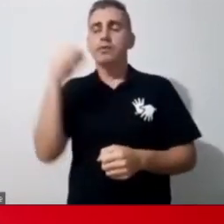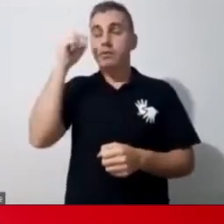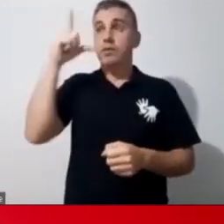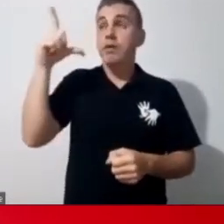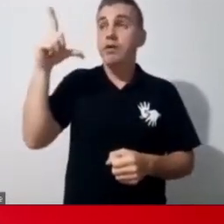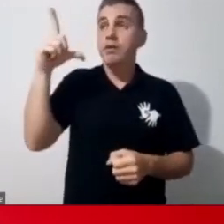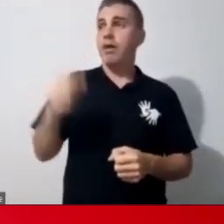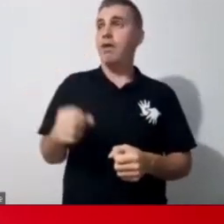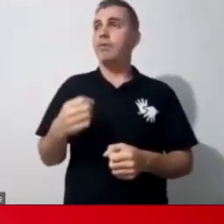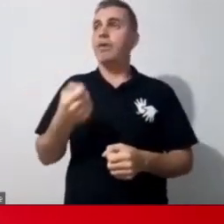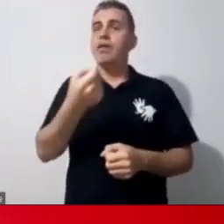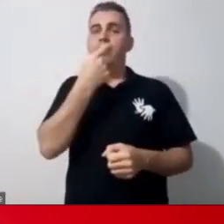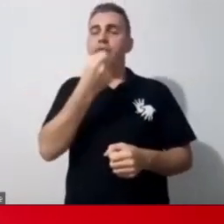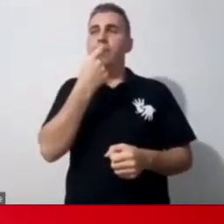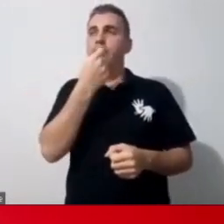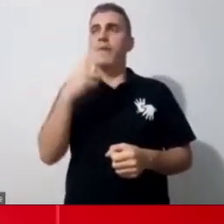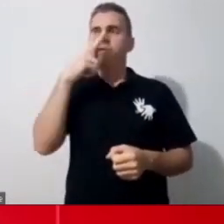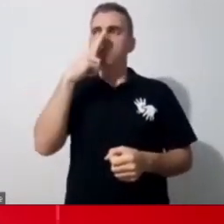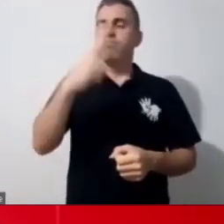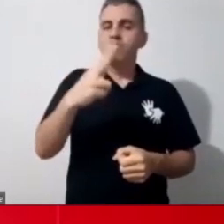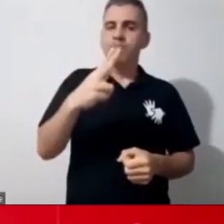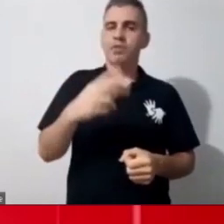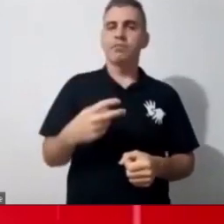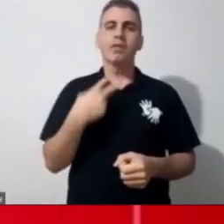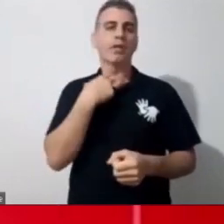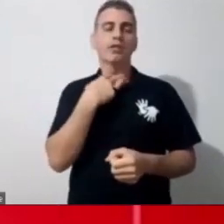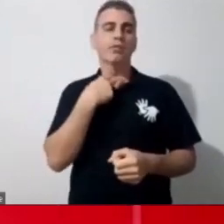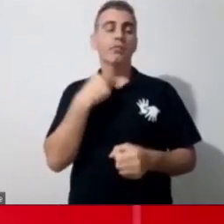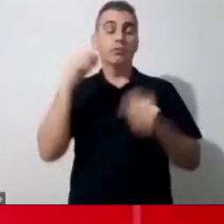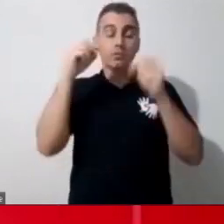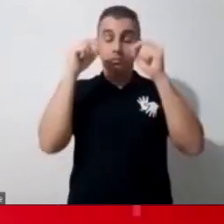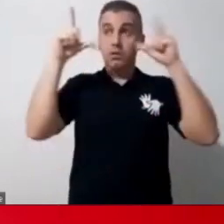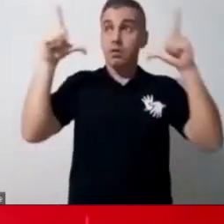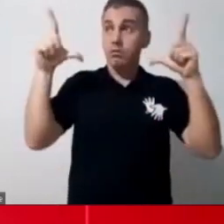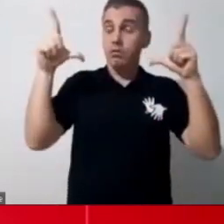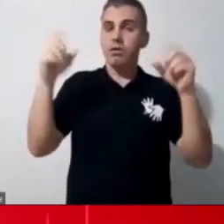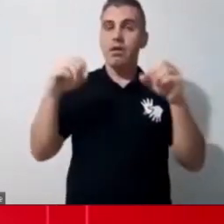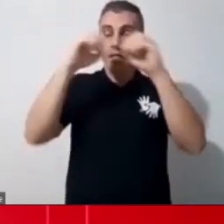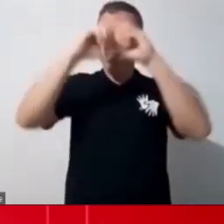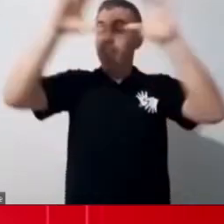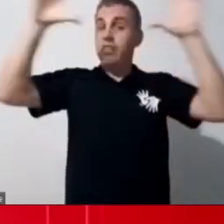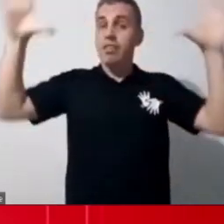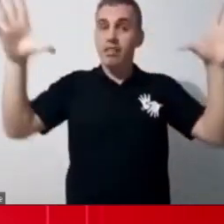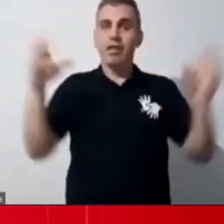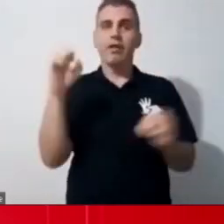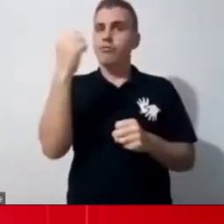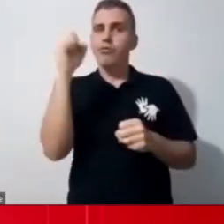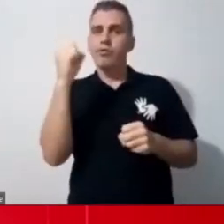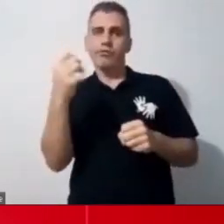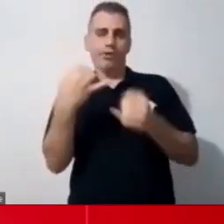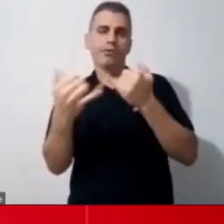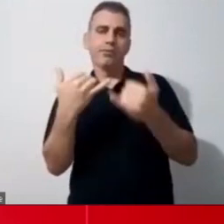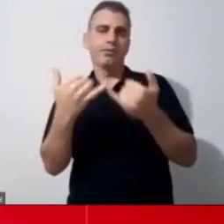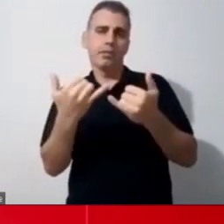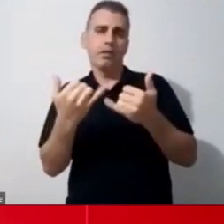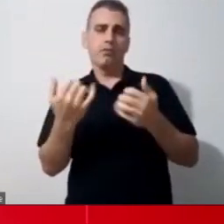muito forte ou que ele não pode acordar naquele horário. Eu preciso organizar o meu horário. Se eu consigo atender A esse horário